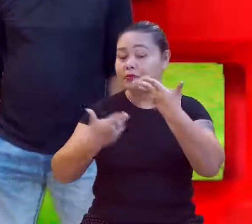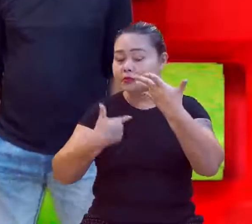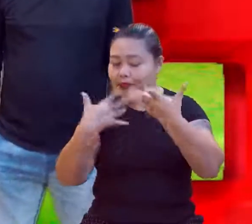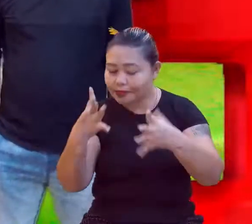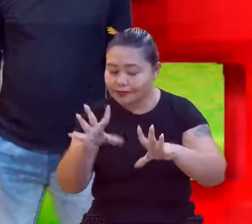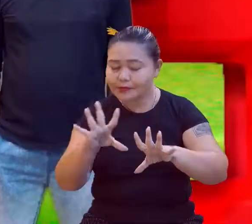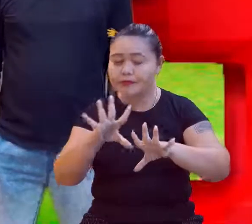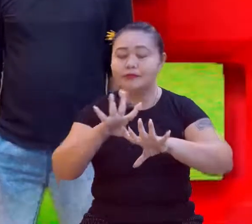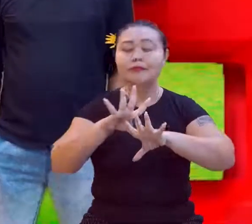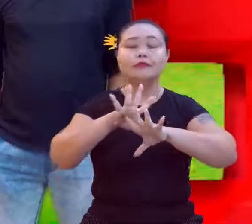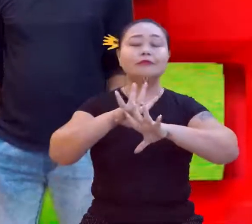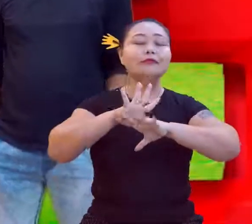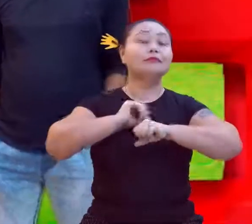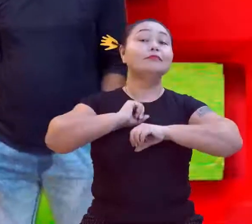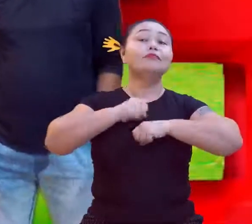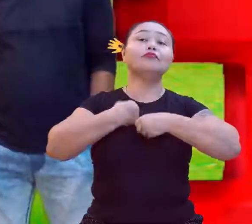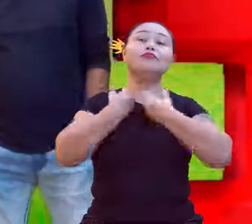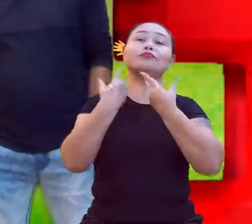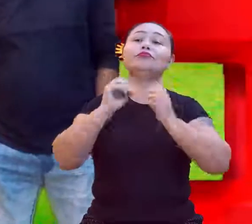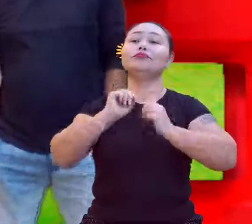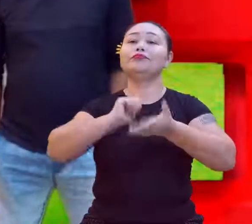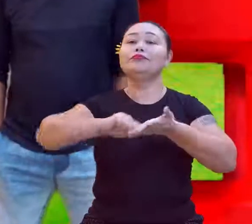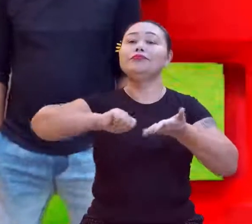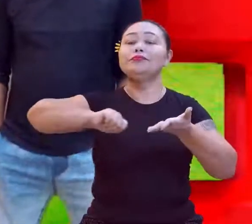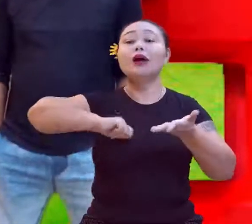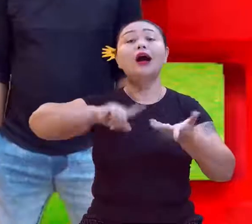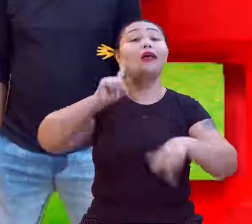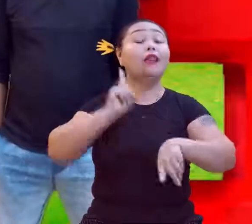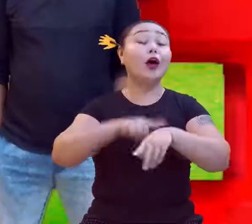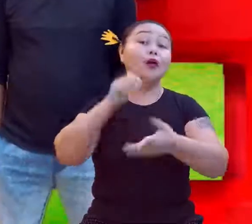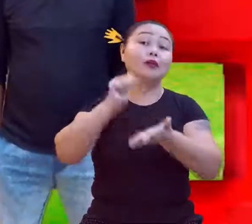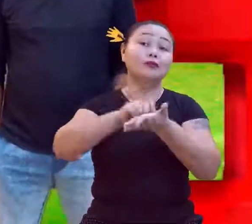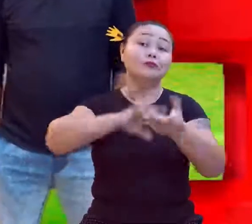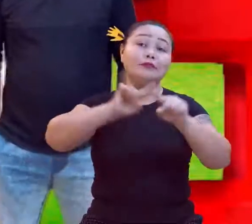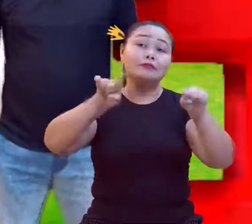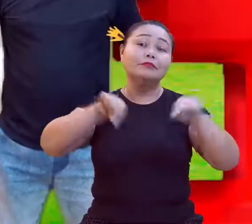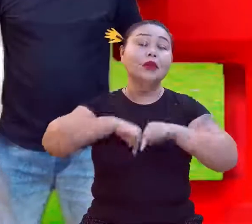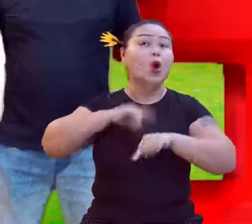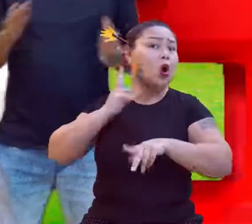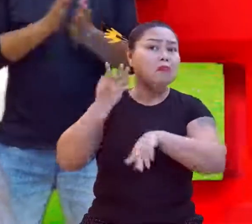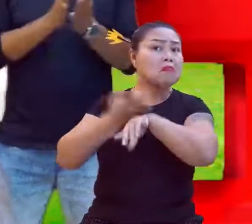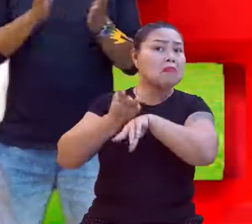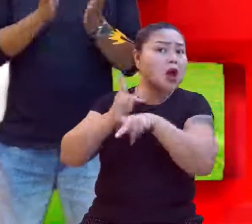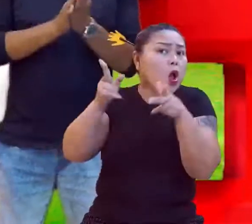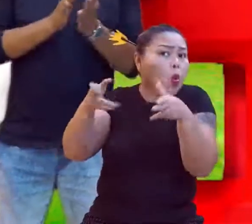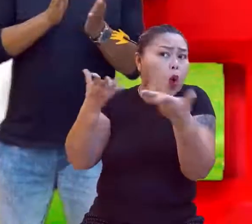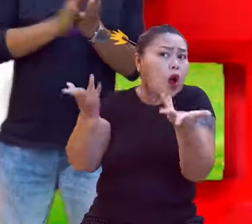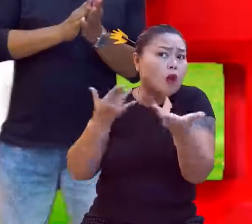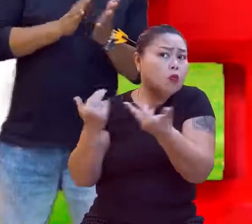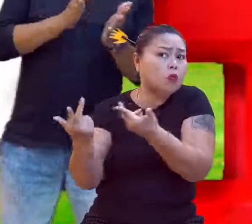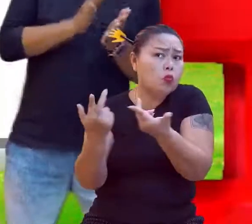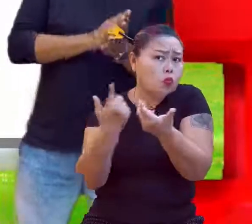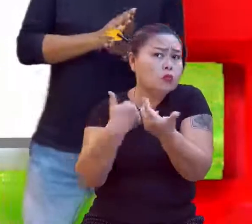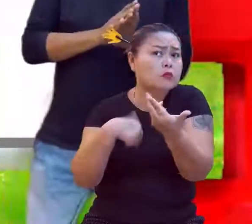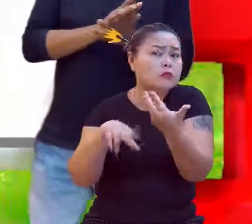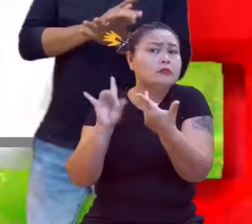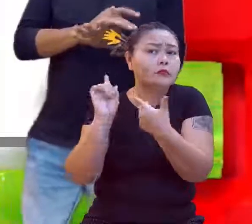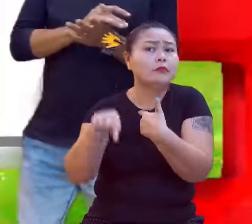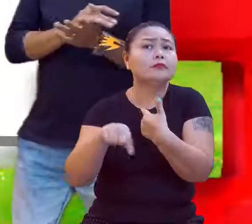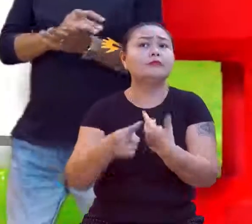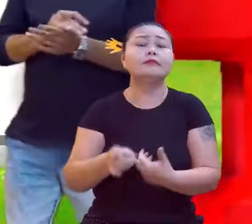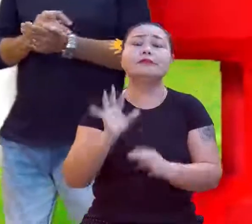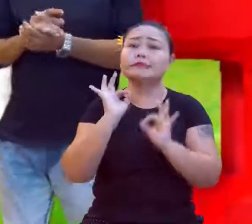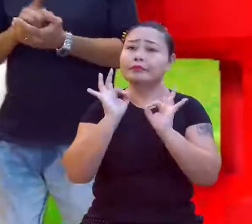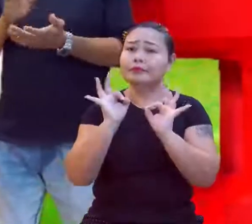claro, na hora das atividades de sala, é só colocar em prática esses mesmos modelos aqui, do mesmo jeito que a gente explicou. Isso